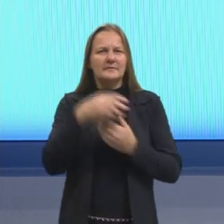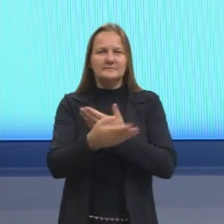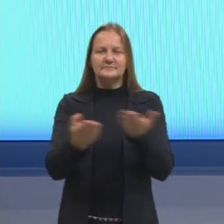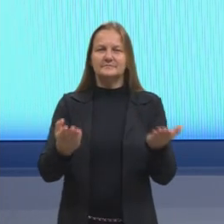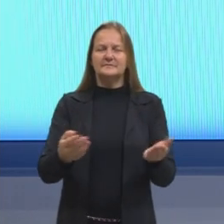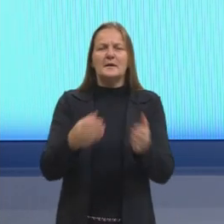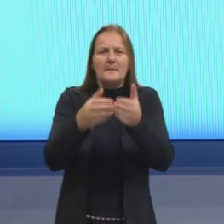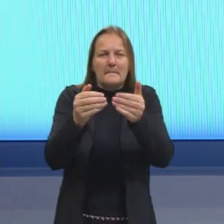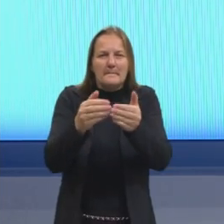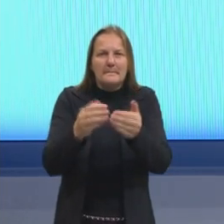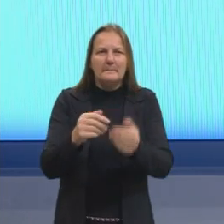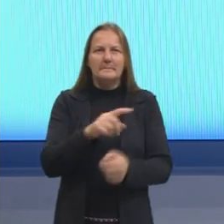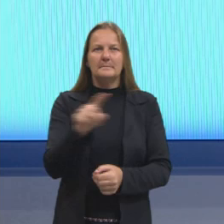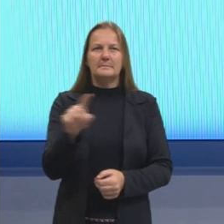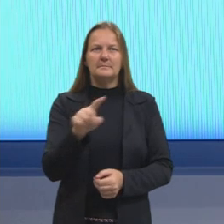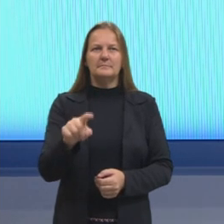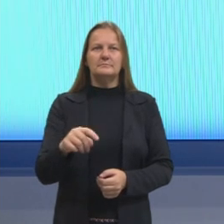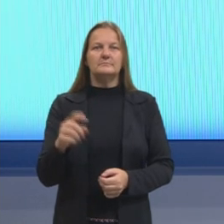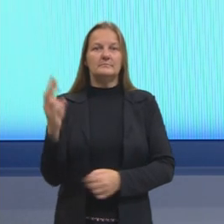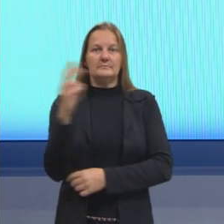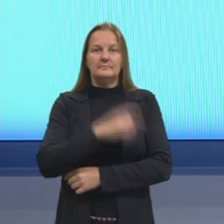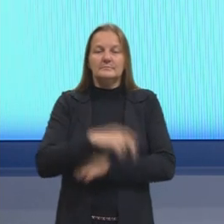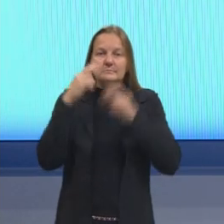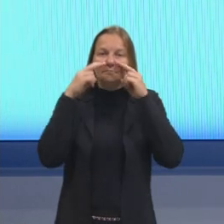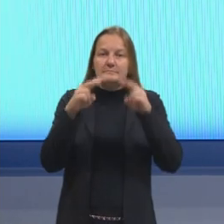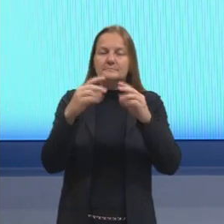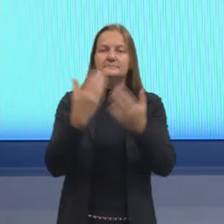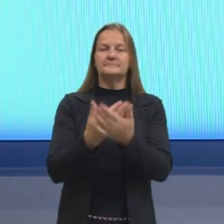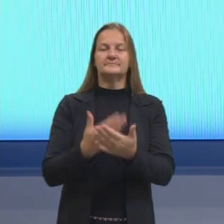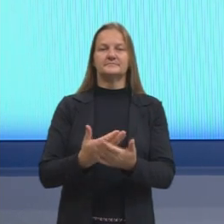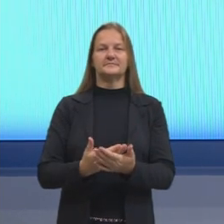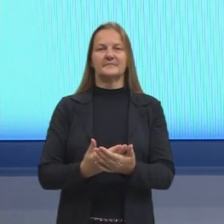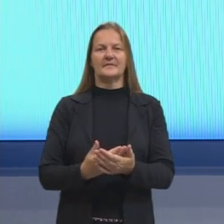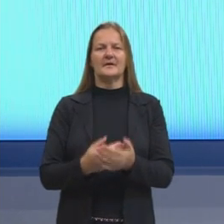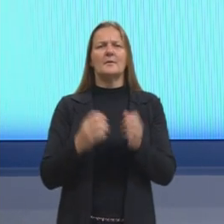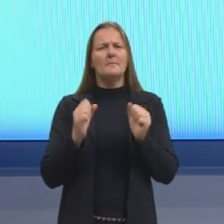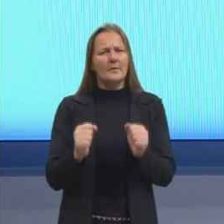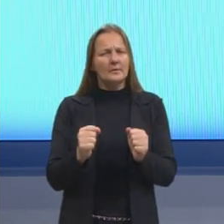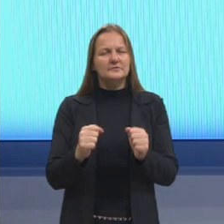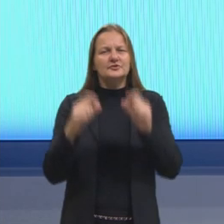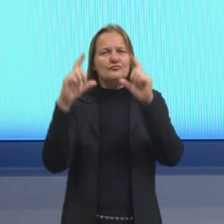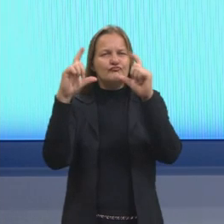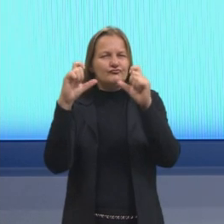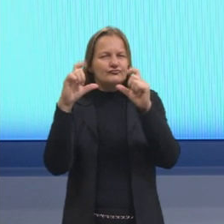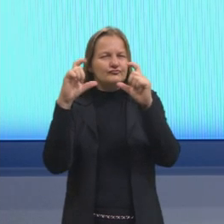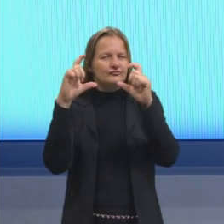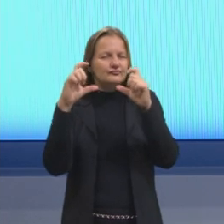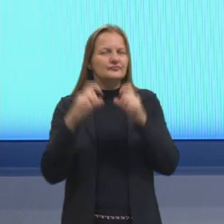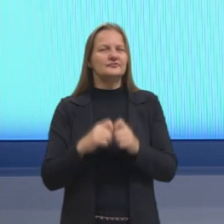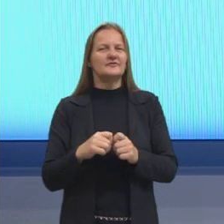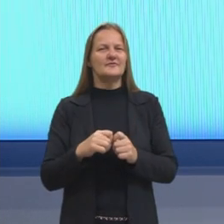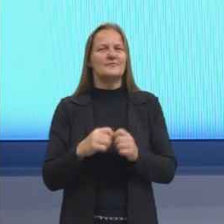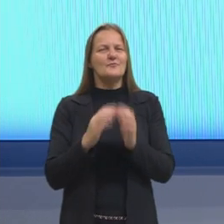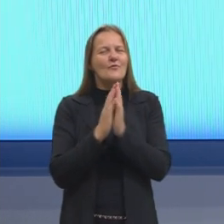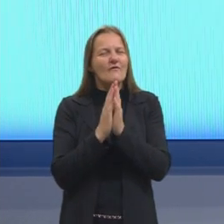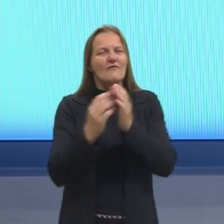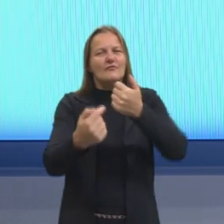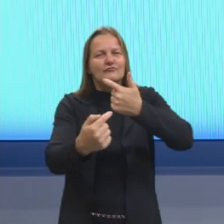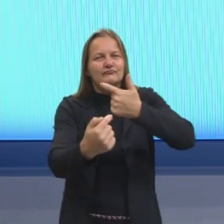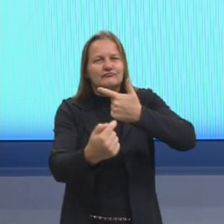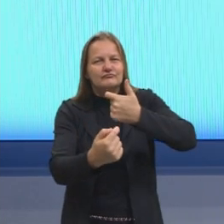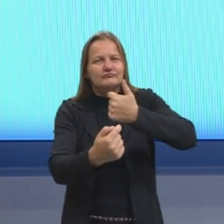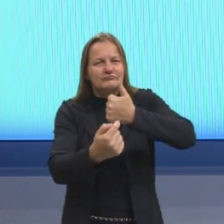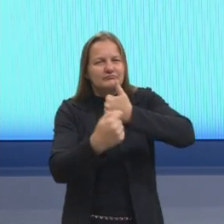peço que vocês, quando assistirem as aulas, tirem um story, tirem uma foto, marquem a gente,